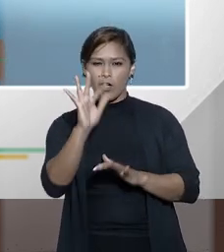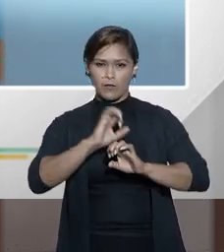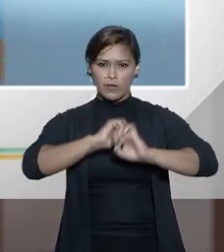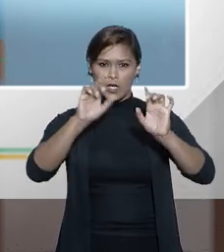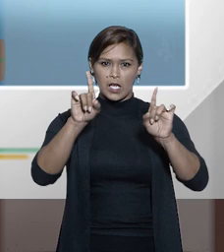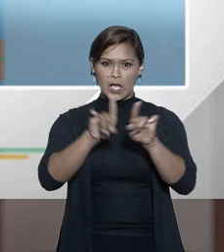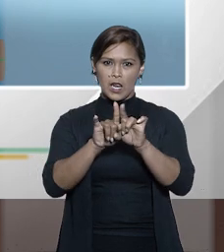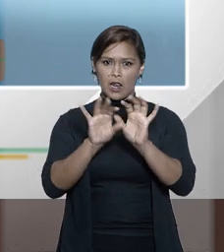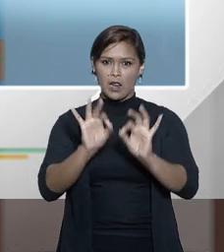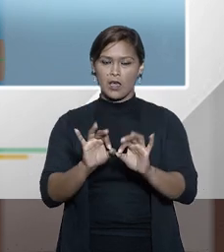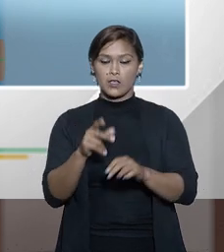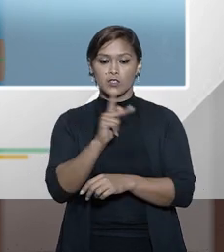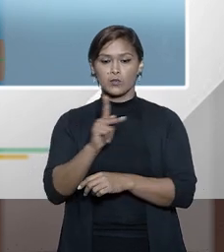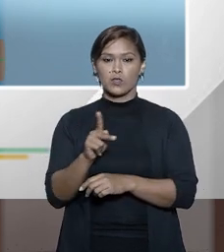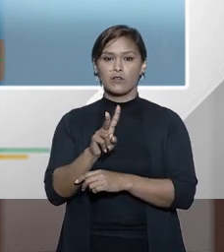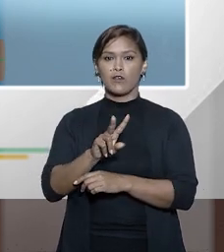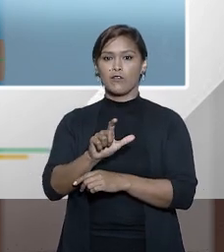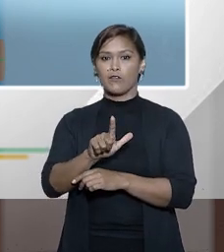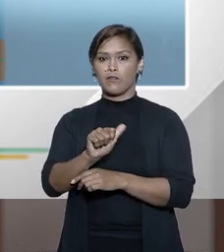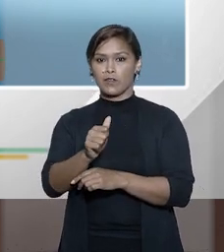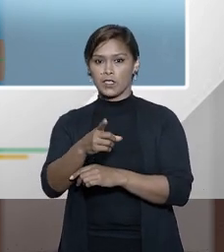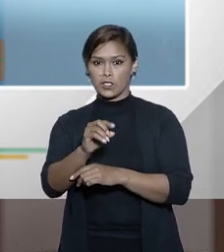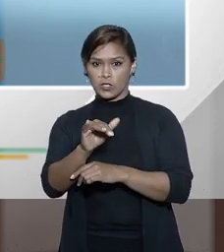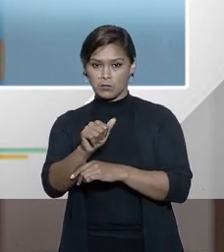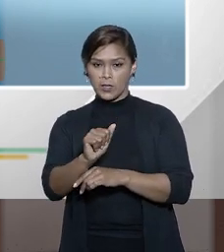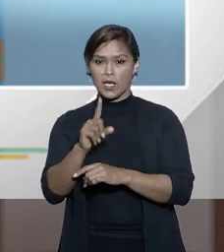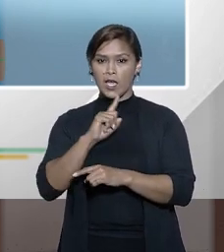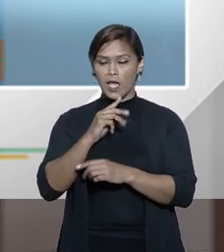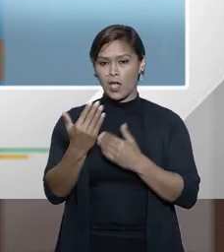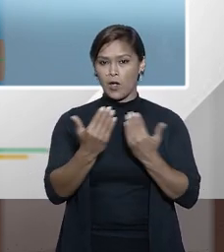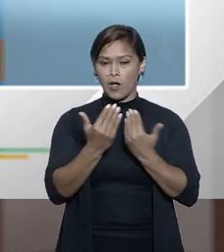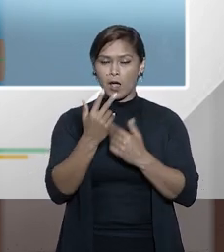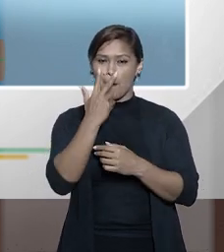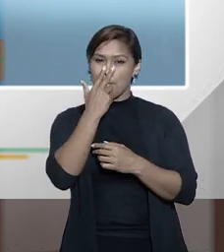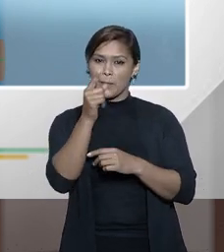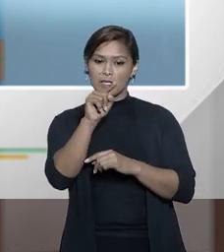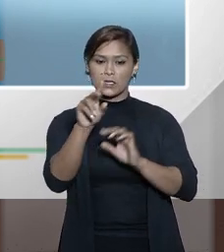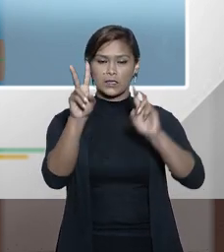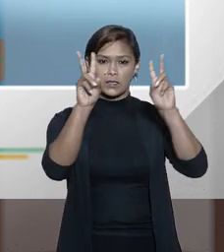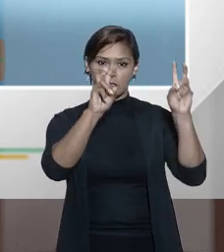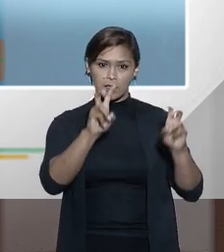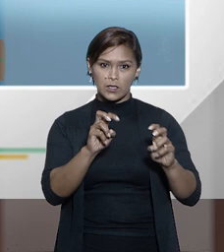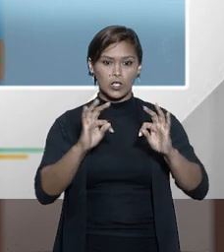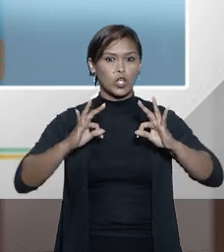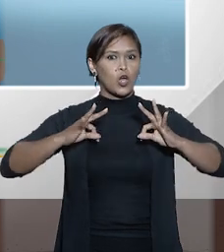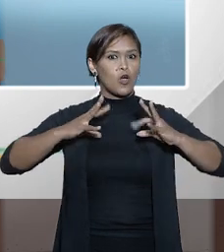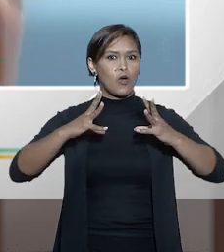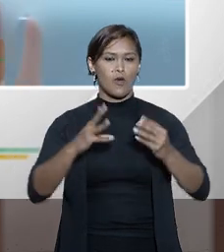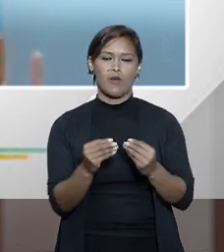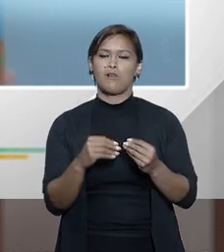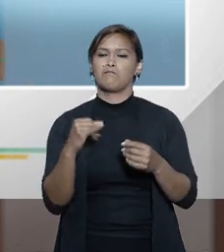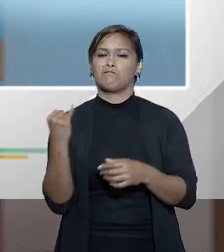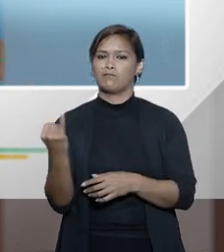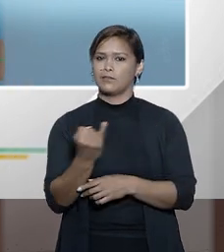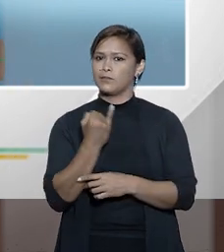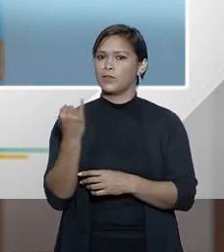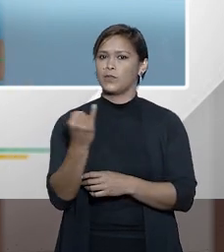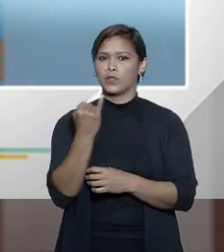muito clara não sei se o professor Vladimir quer comparar mas me parece que esse é um tema totalmente